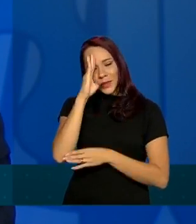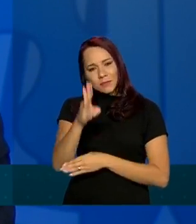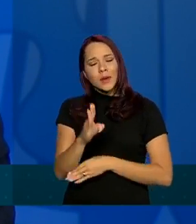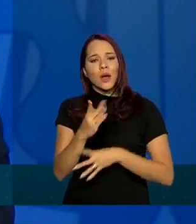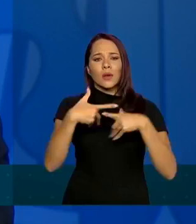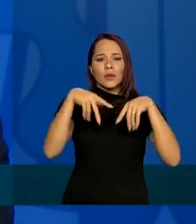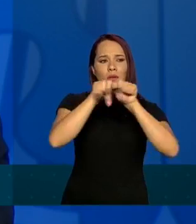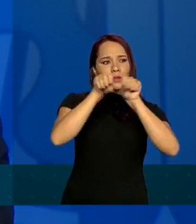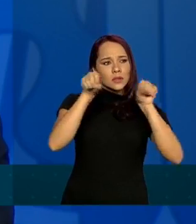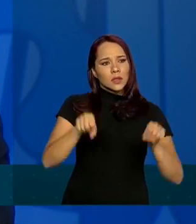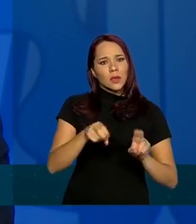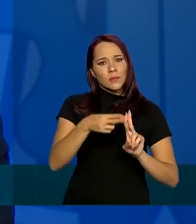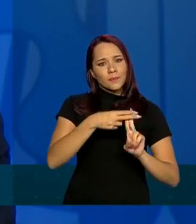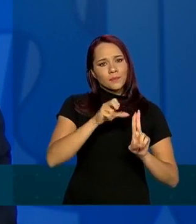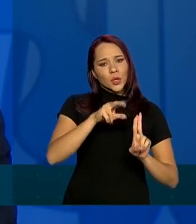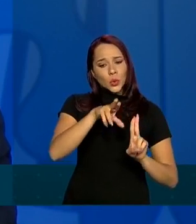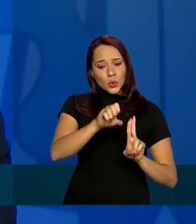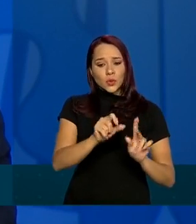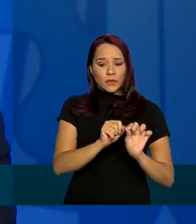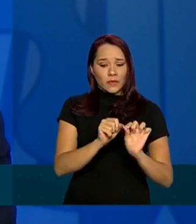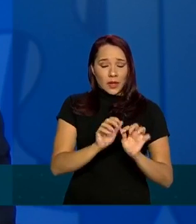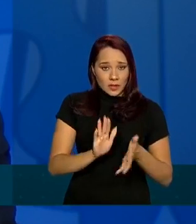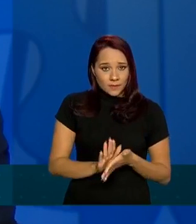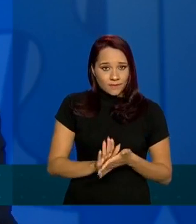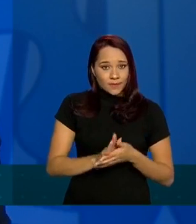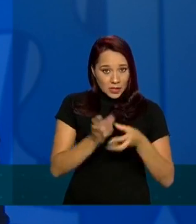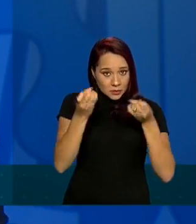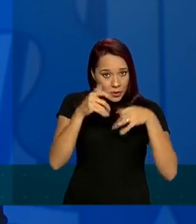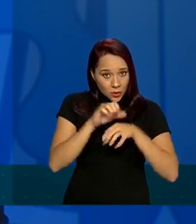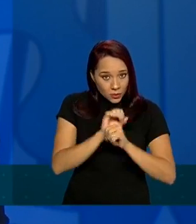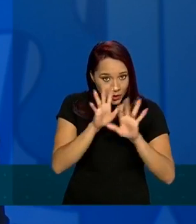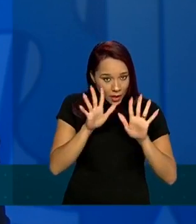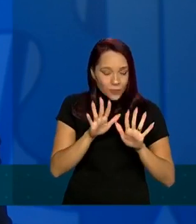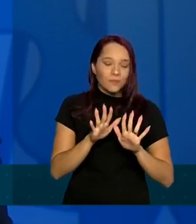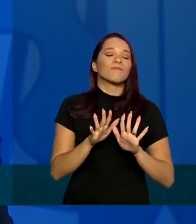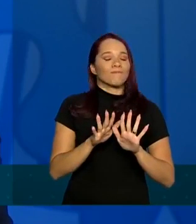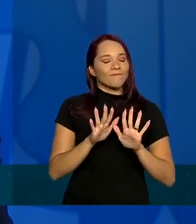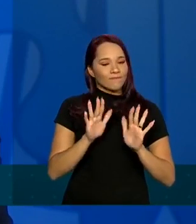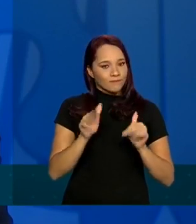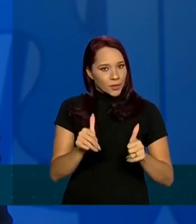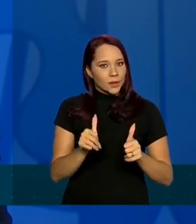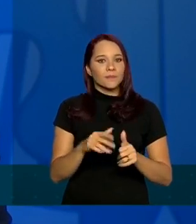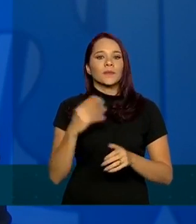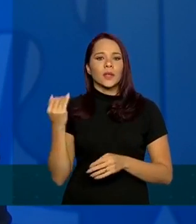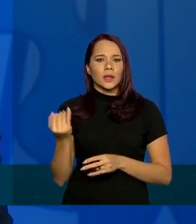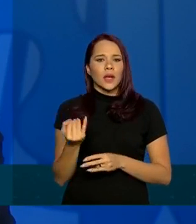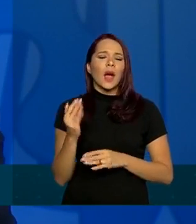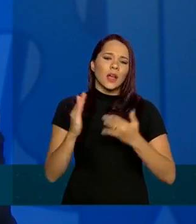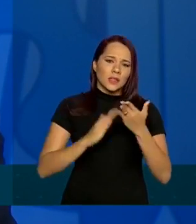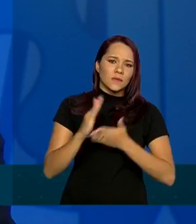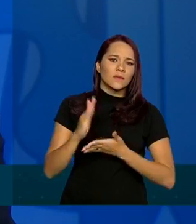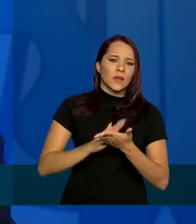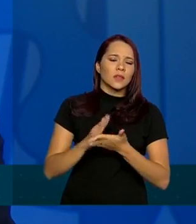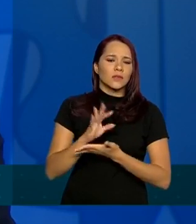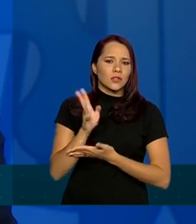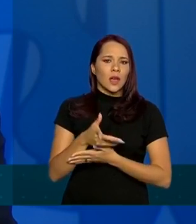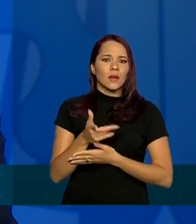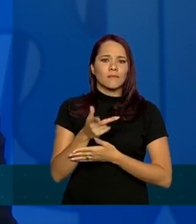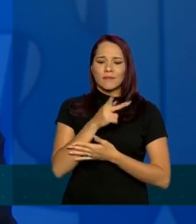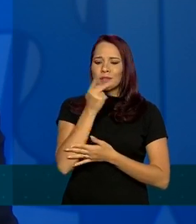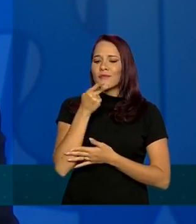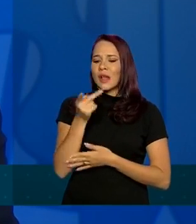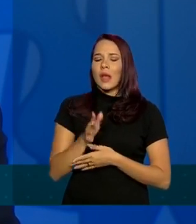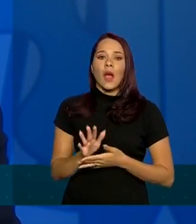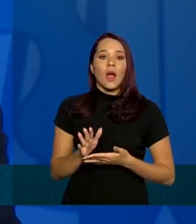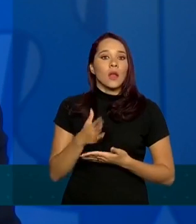o sistema único de saúde realiza feito esse esclarecimento é importante às vezes eu já vi até alguns comentários que falam